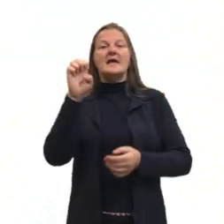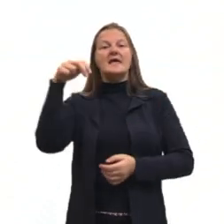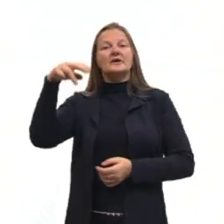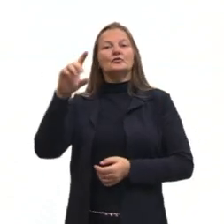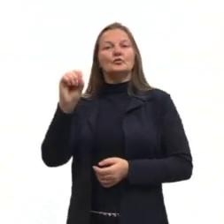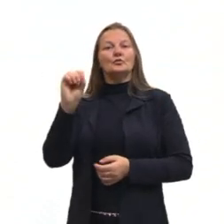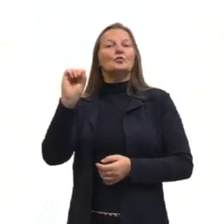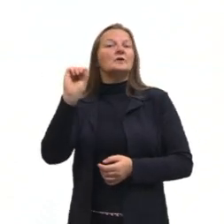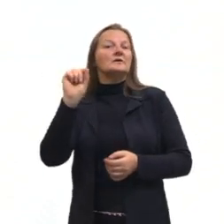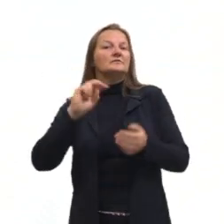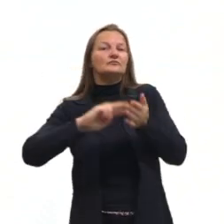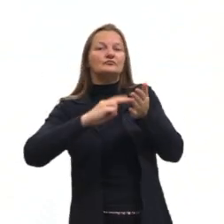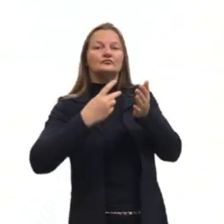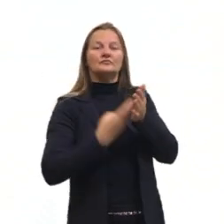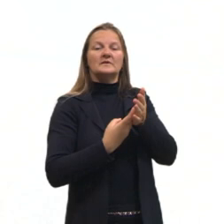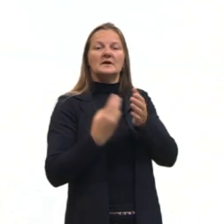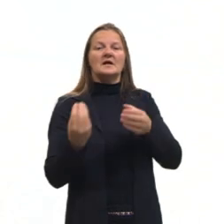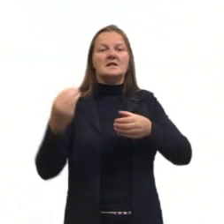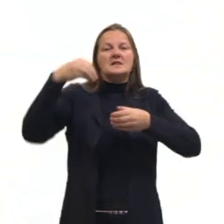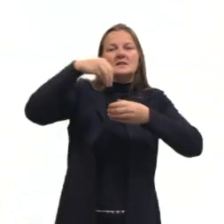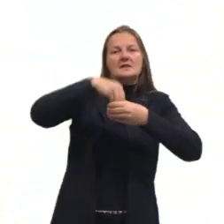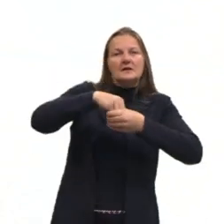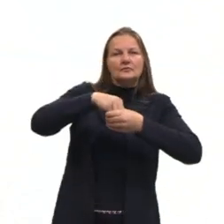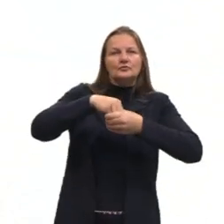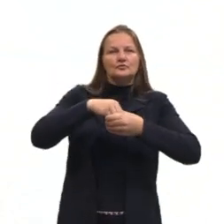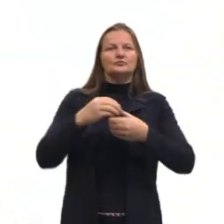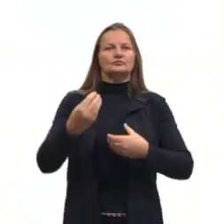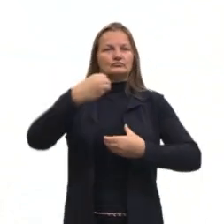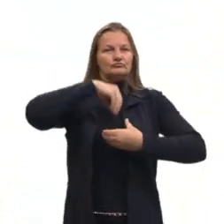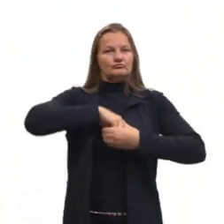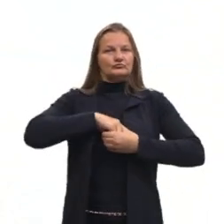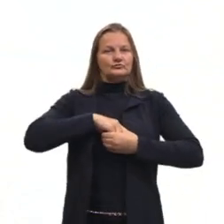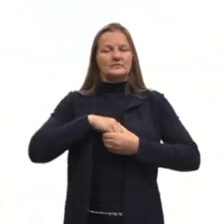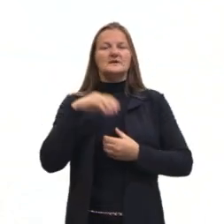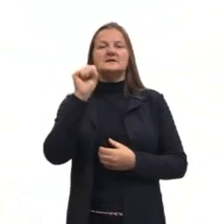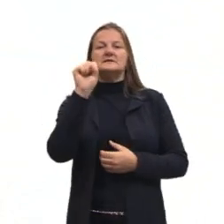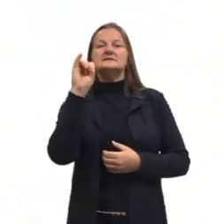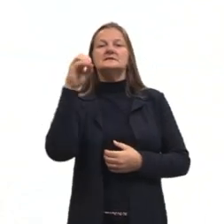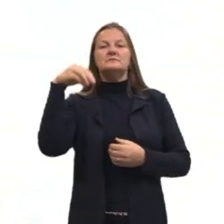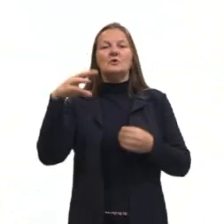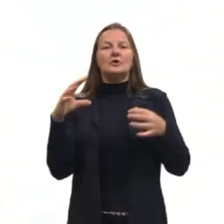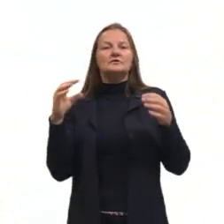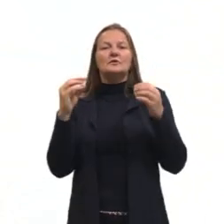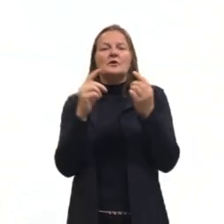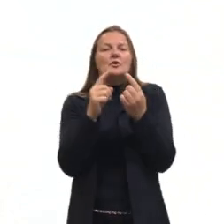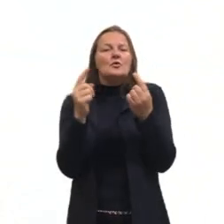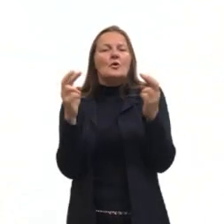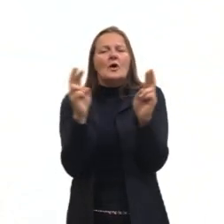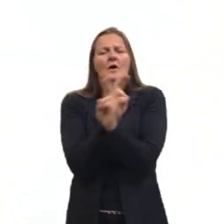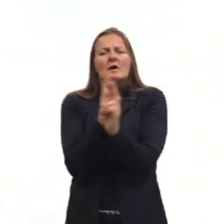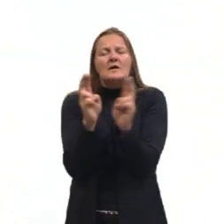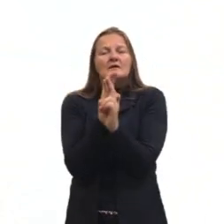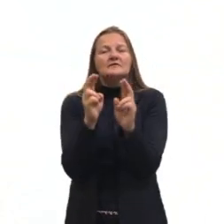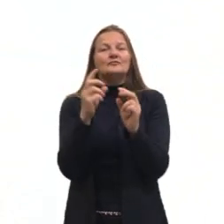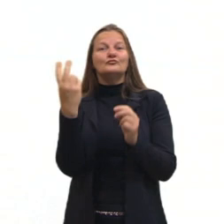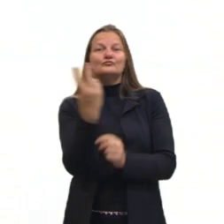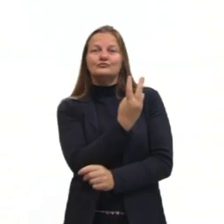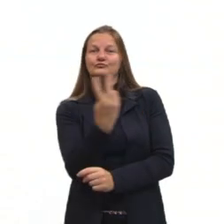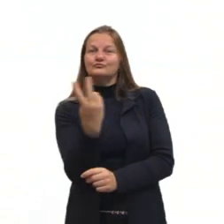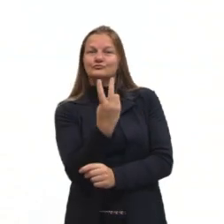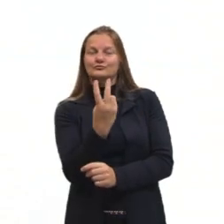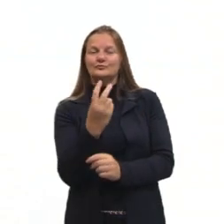a gente nos remete adentro. E simbiose é uma relação ecológica, onde ambos,